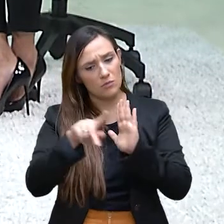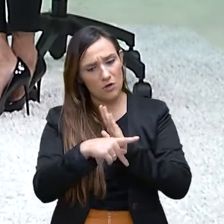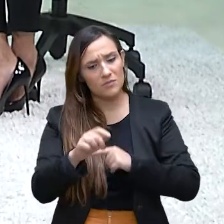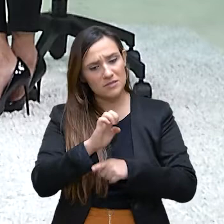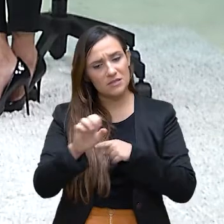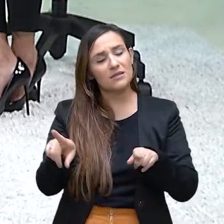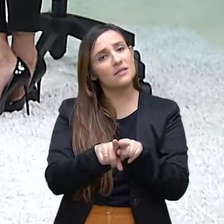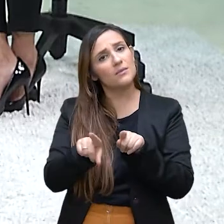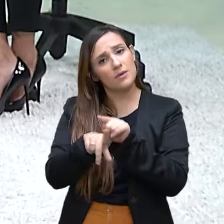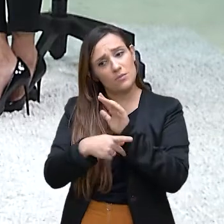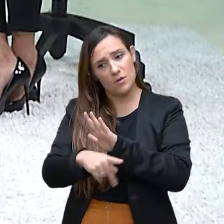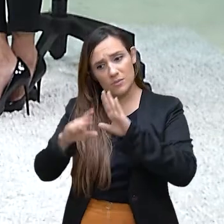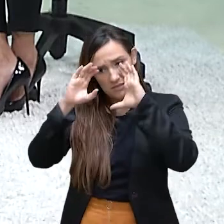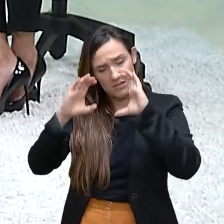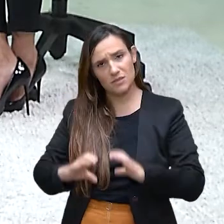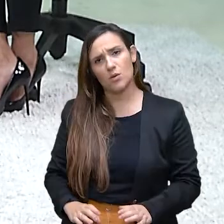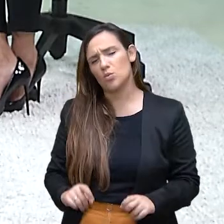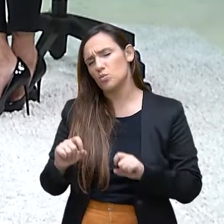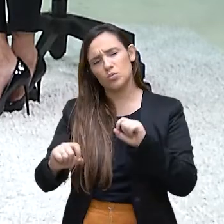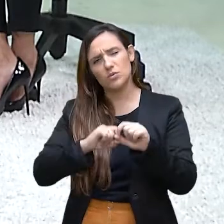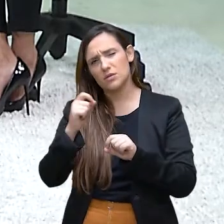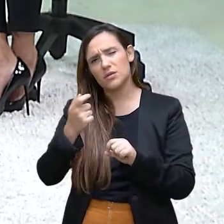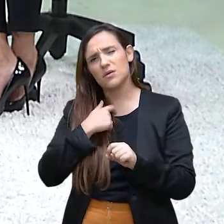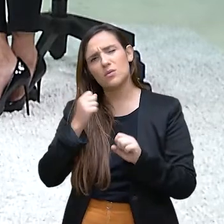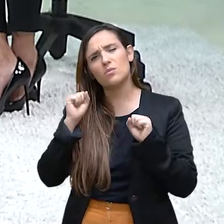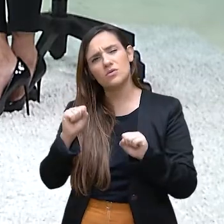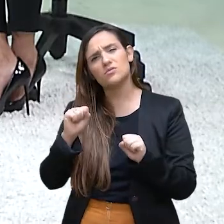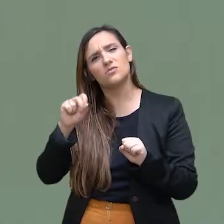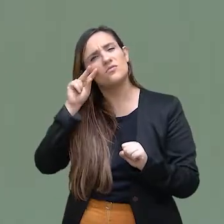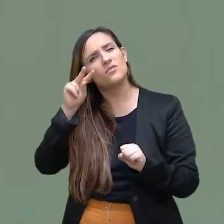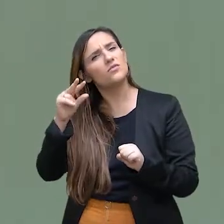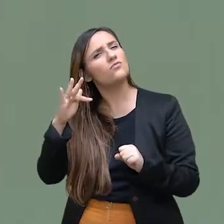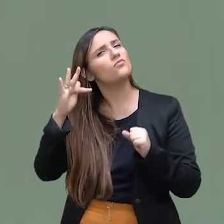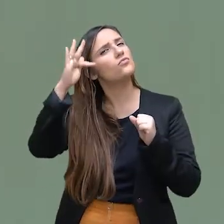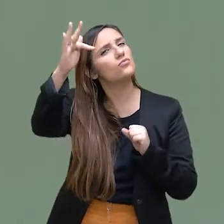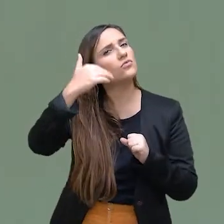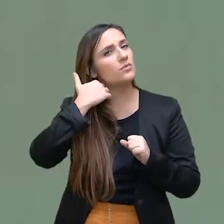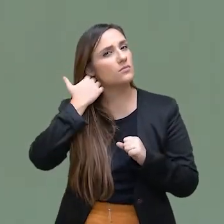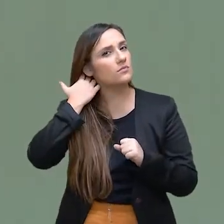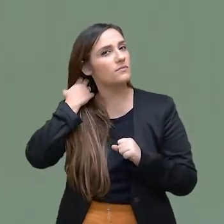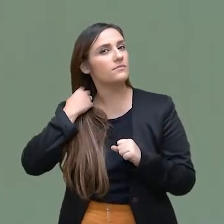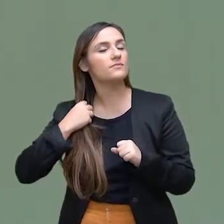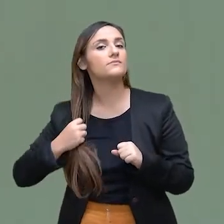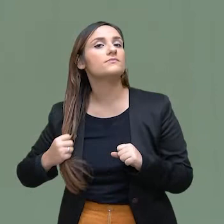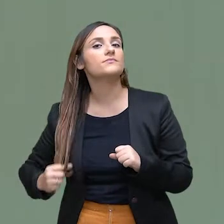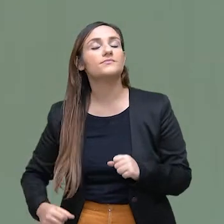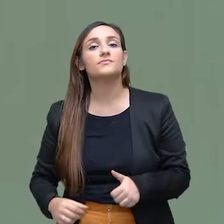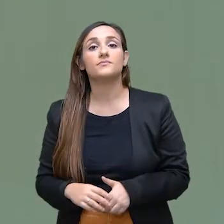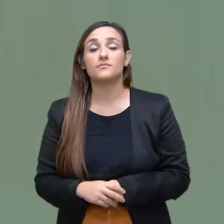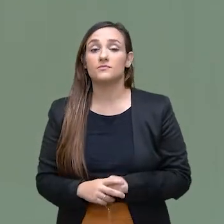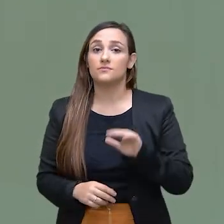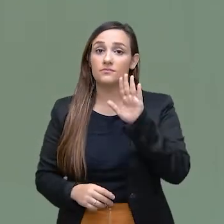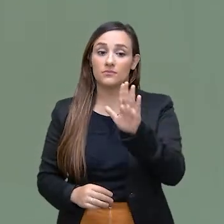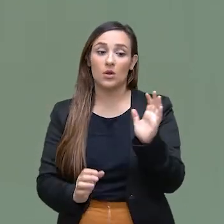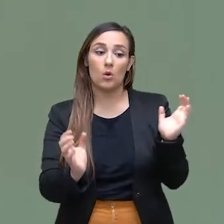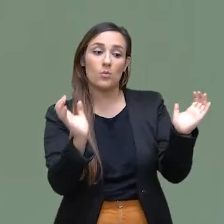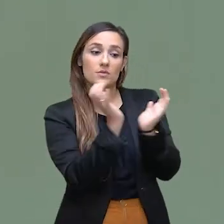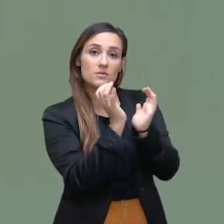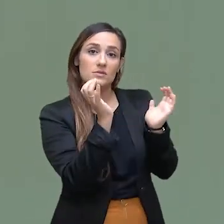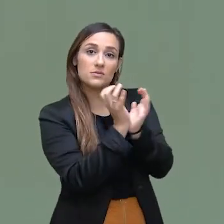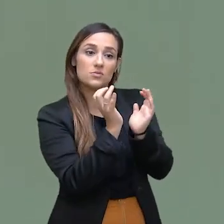próprio cidadão que está em casa. O a gente pode vislumbrar para o futuro? Eu vejo que a Comissão da Mulher Advogada é